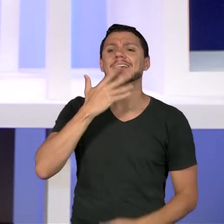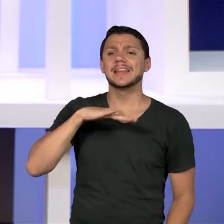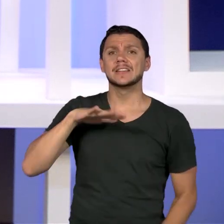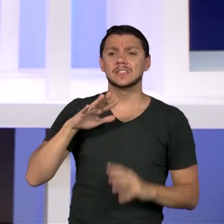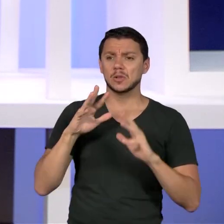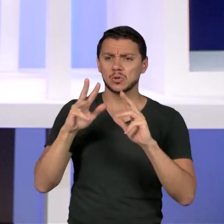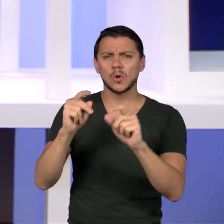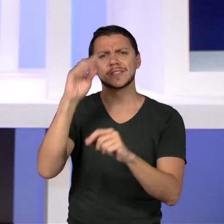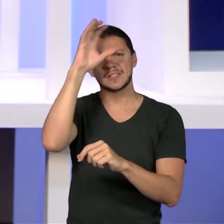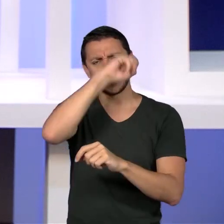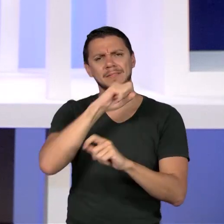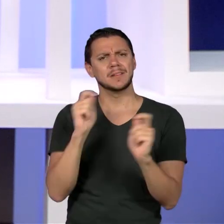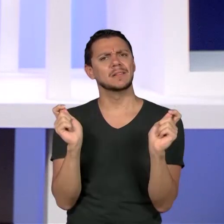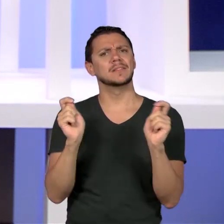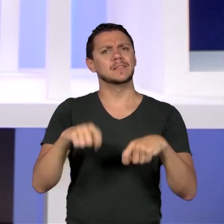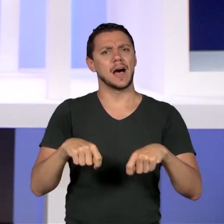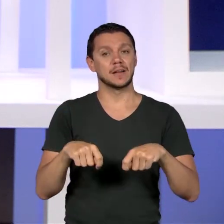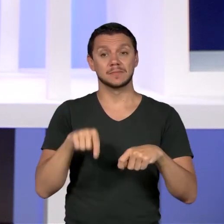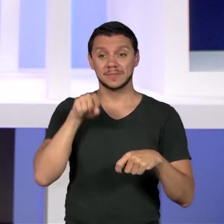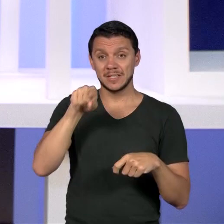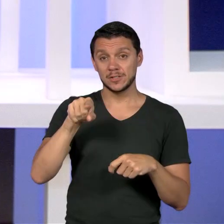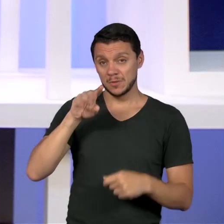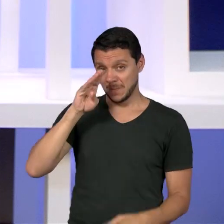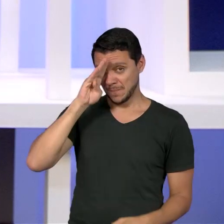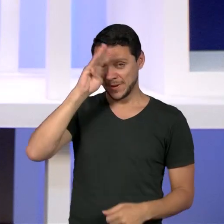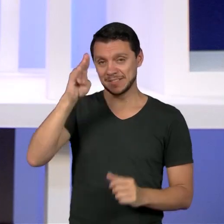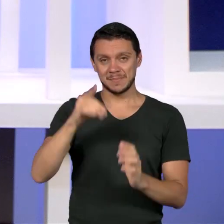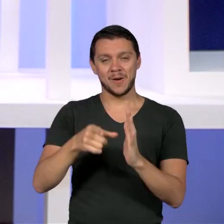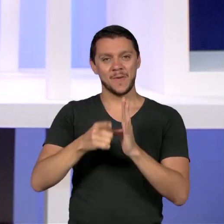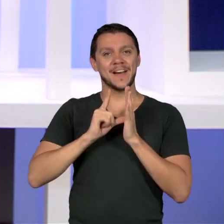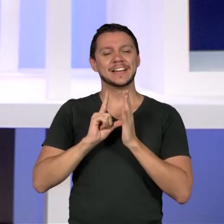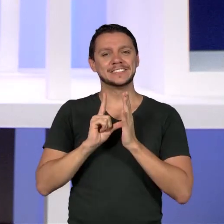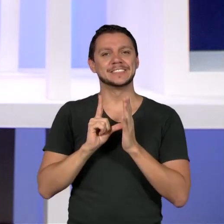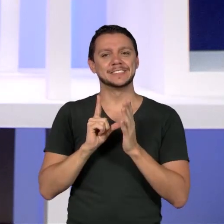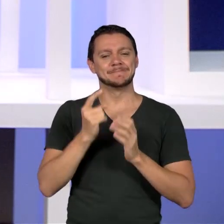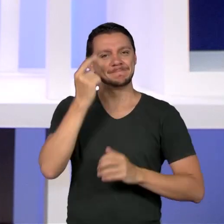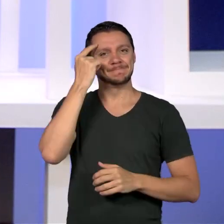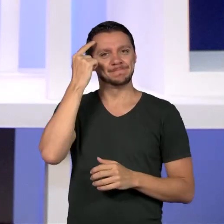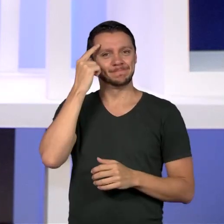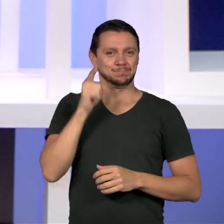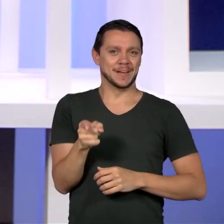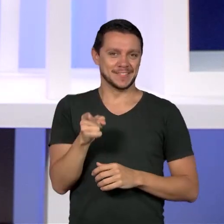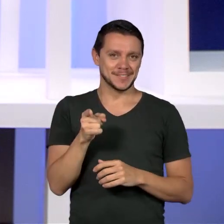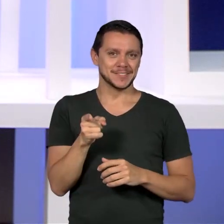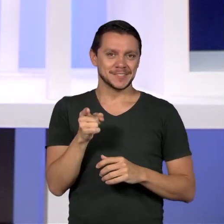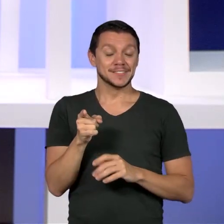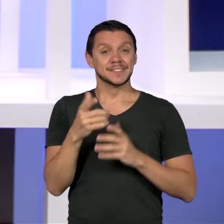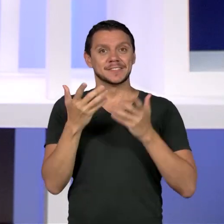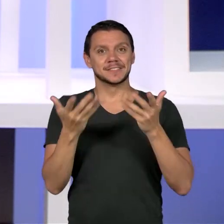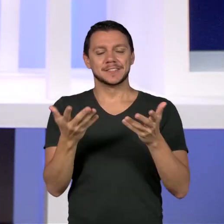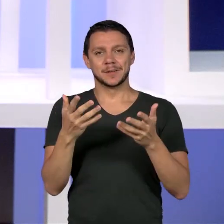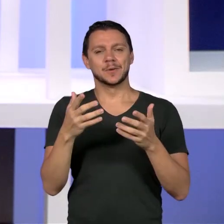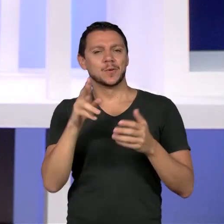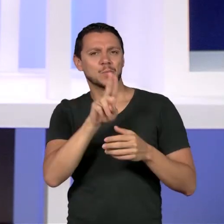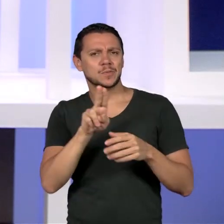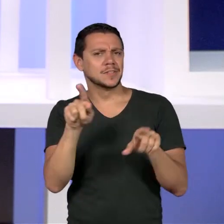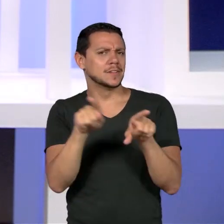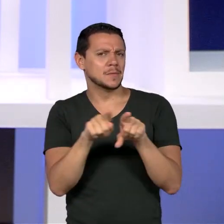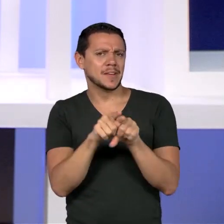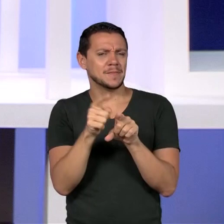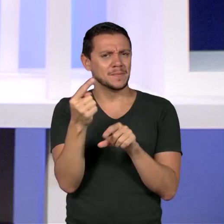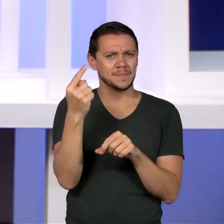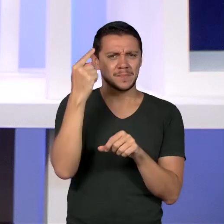essa é uma premissa com a qual esses sistemas educativos trabalham. Trabalham também com uma